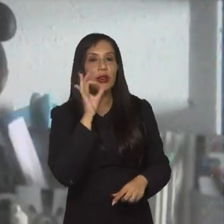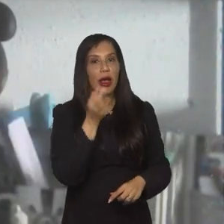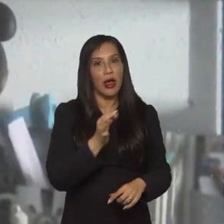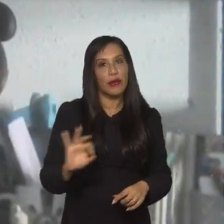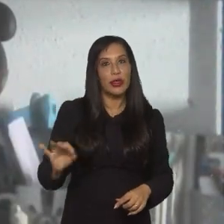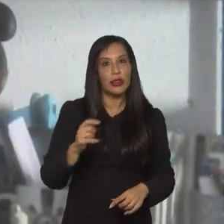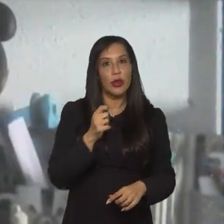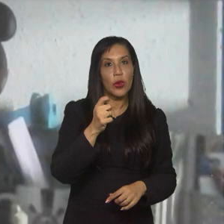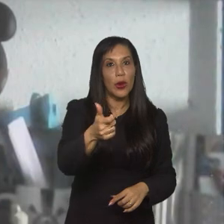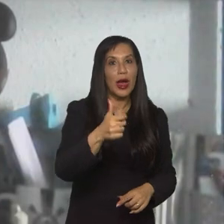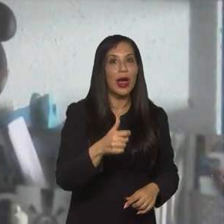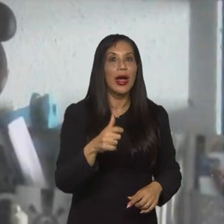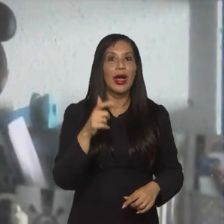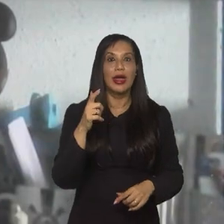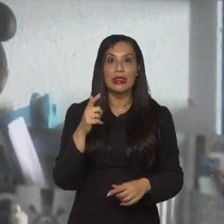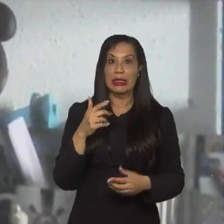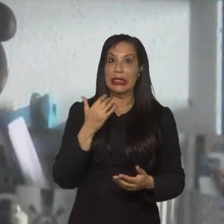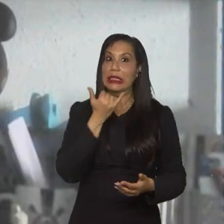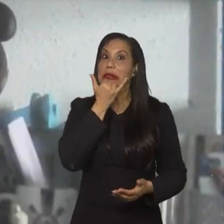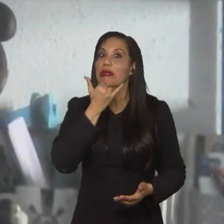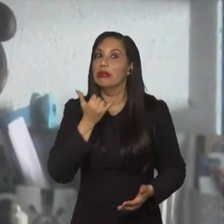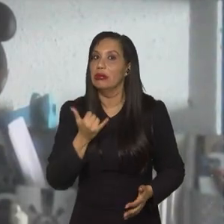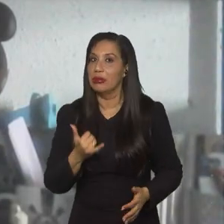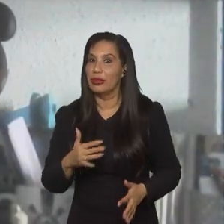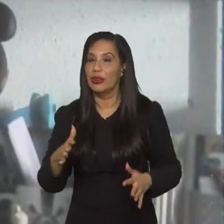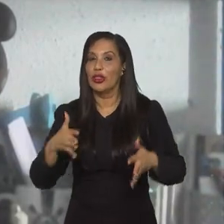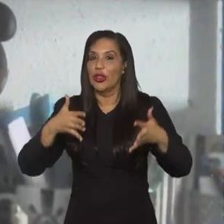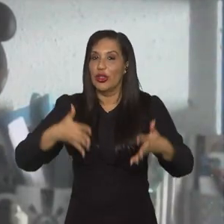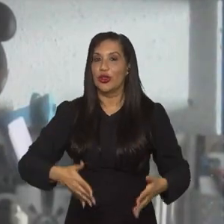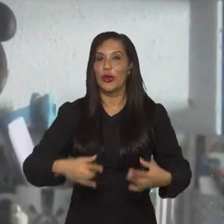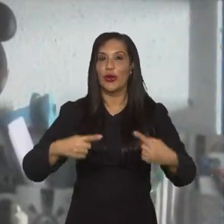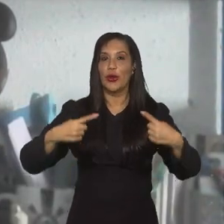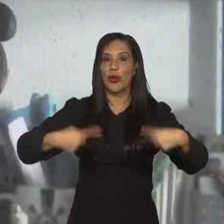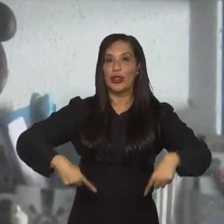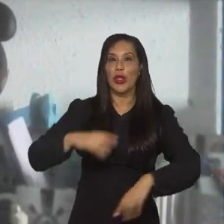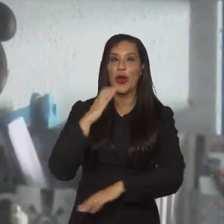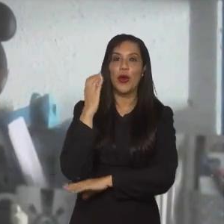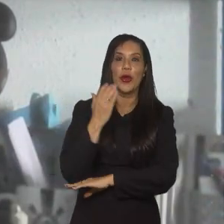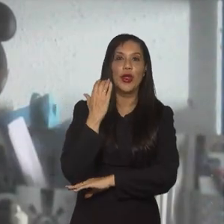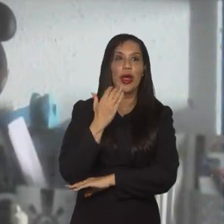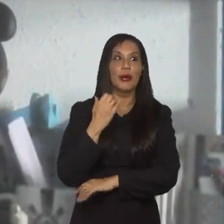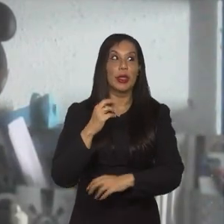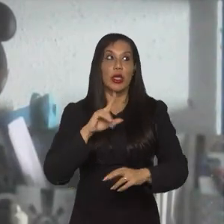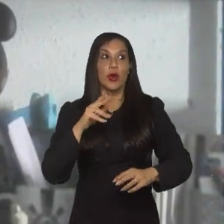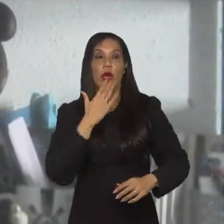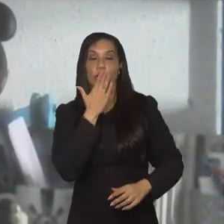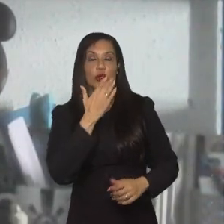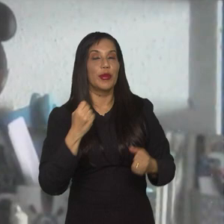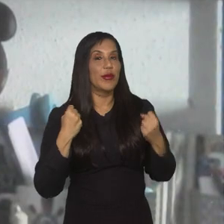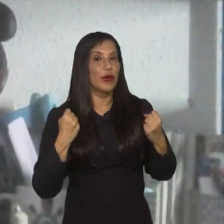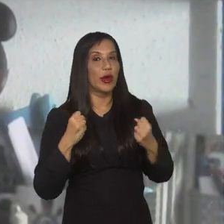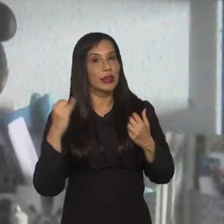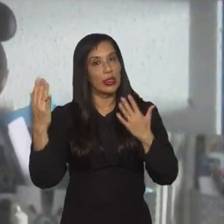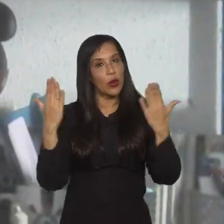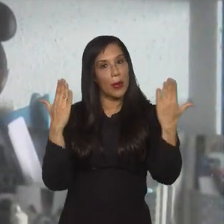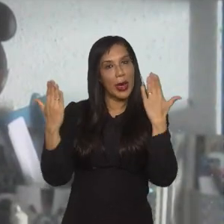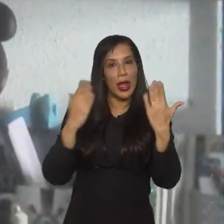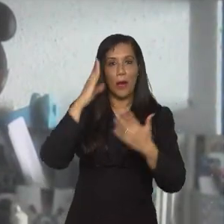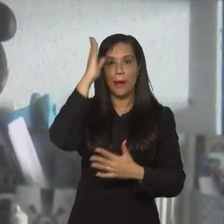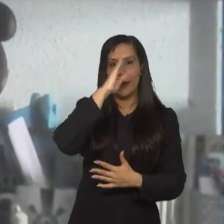quase, quase o caldo entornou ali naquele joguinho, né, com a Colômbia, que não é um time forte, assim, comparado com o Brasil.